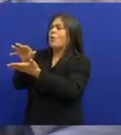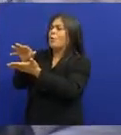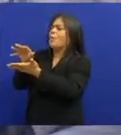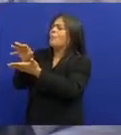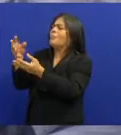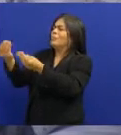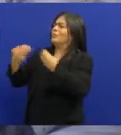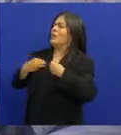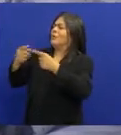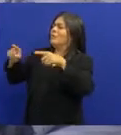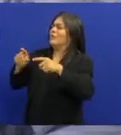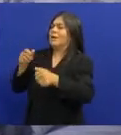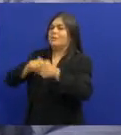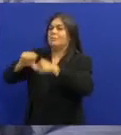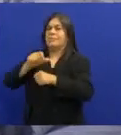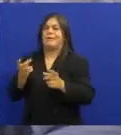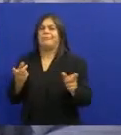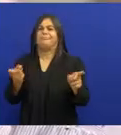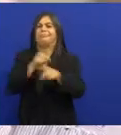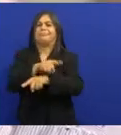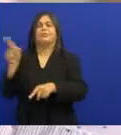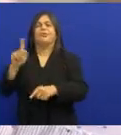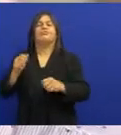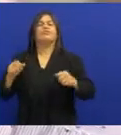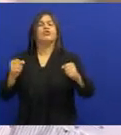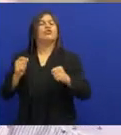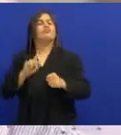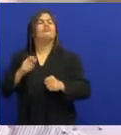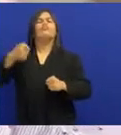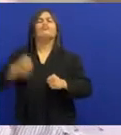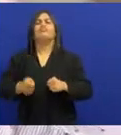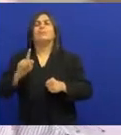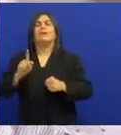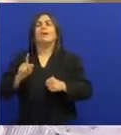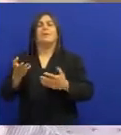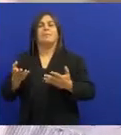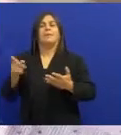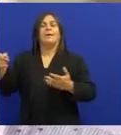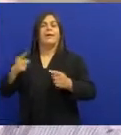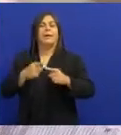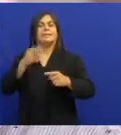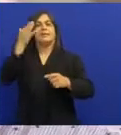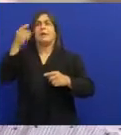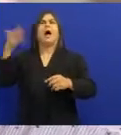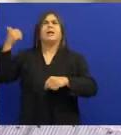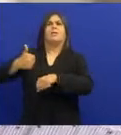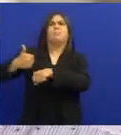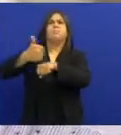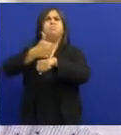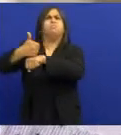concorrência Ele Gonzaga Era a majestade